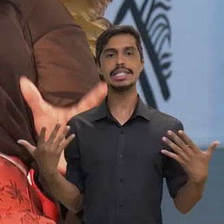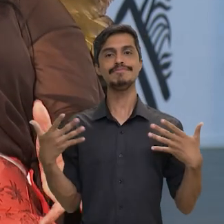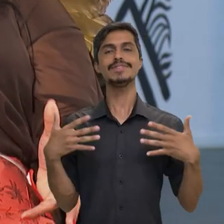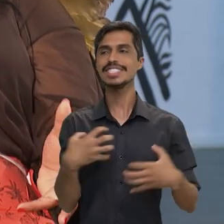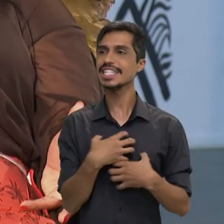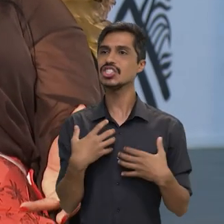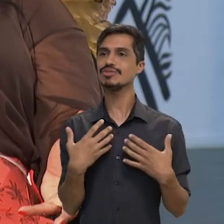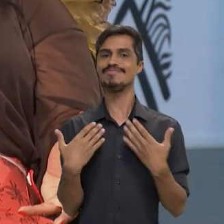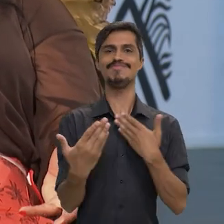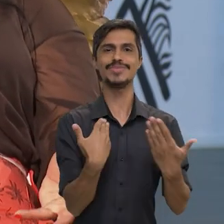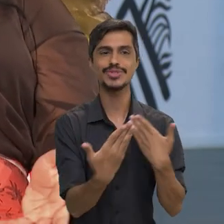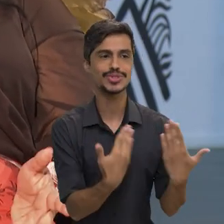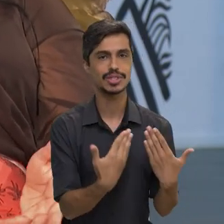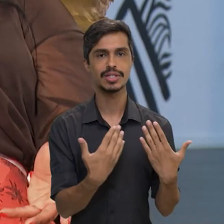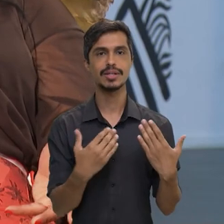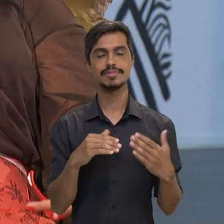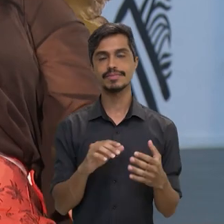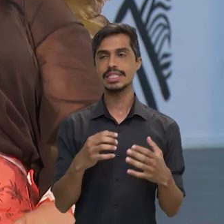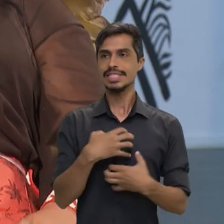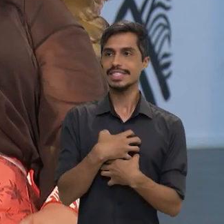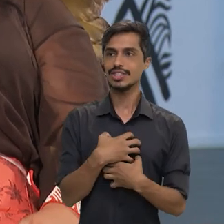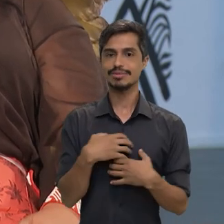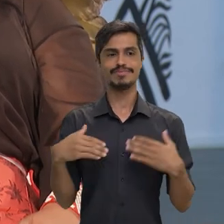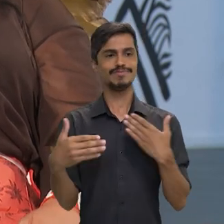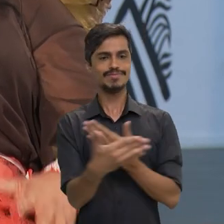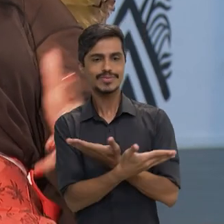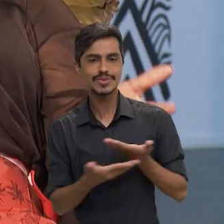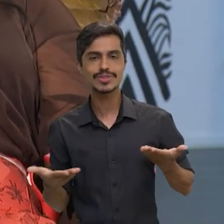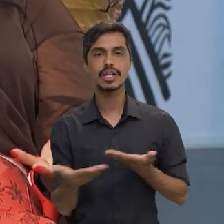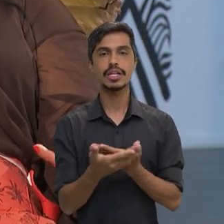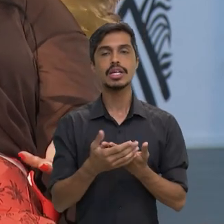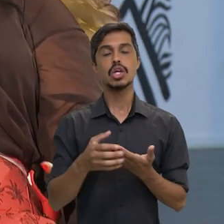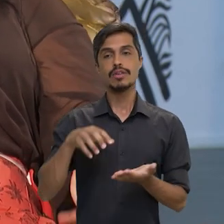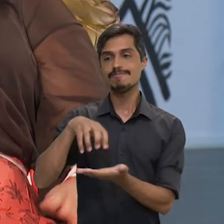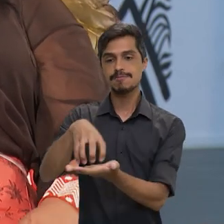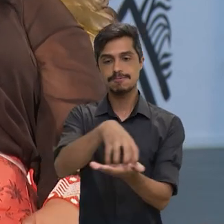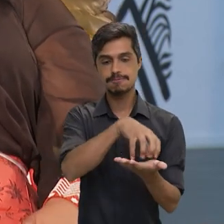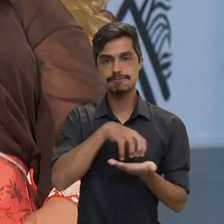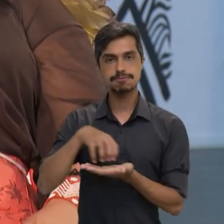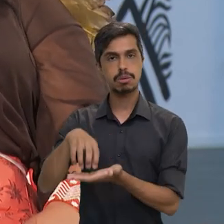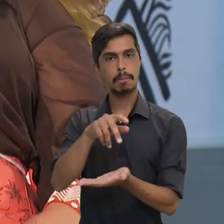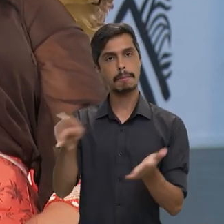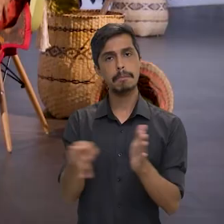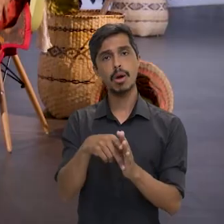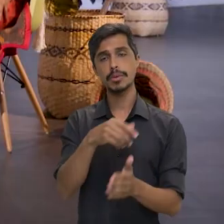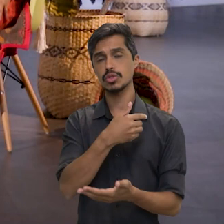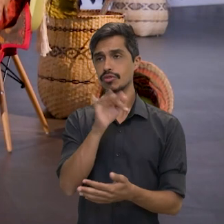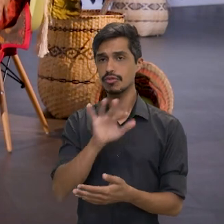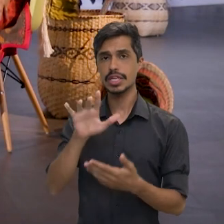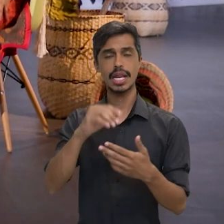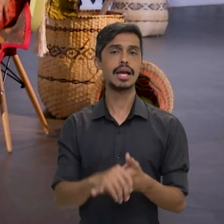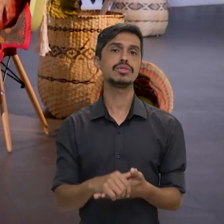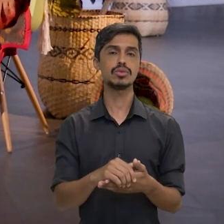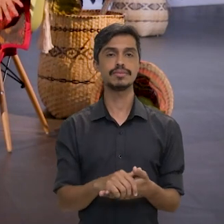que integra, né? E que articula os diferentes entes federados. Município,